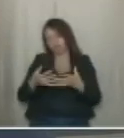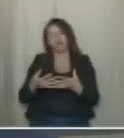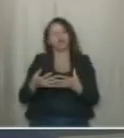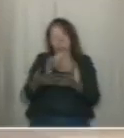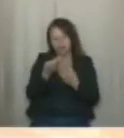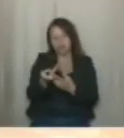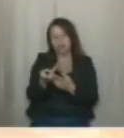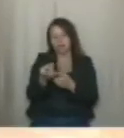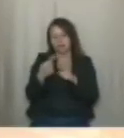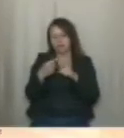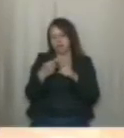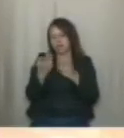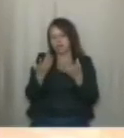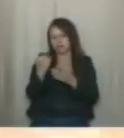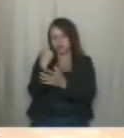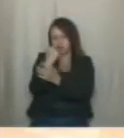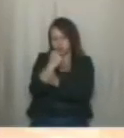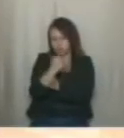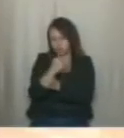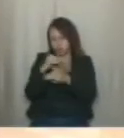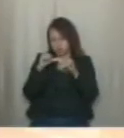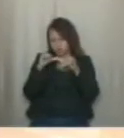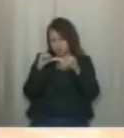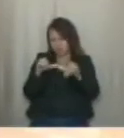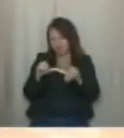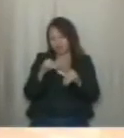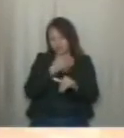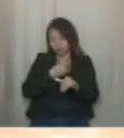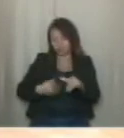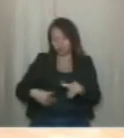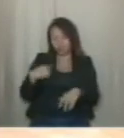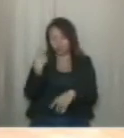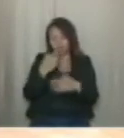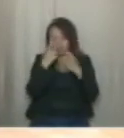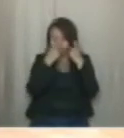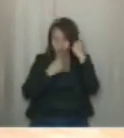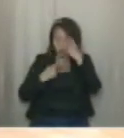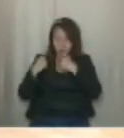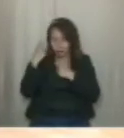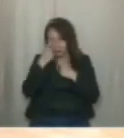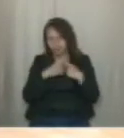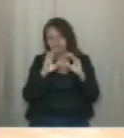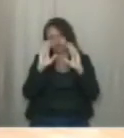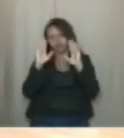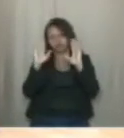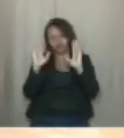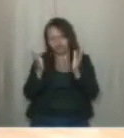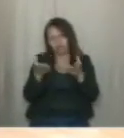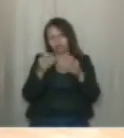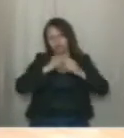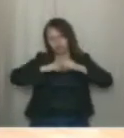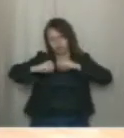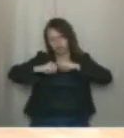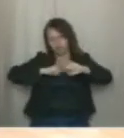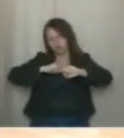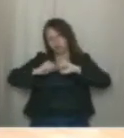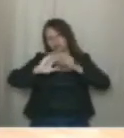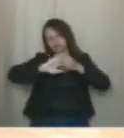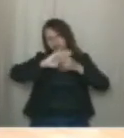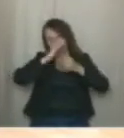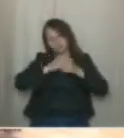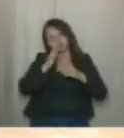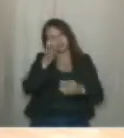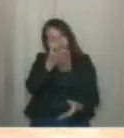permissionários. Essa questão da segurança dos mercados é algo, inclusive, que nos preocupa. A gente já trouxe esse debate à Casa, V. Exª